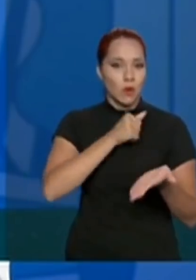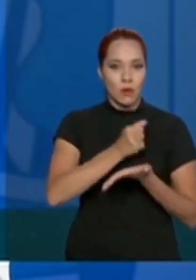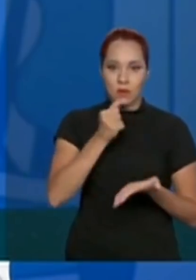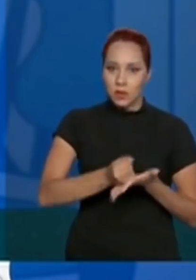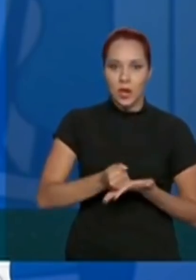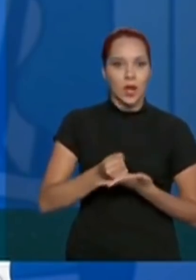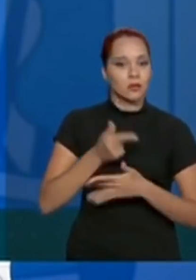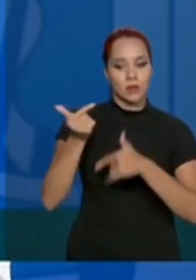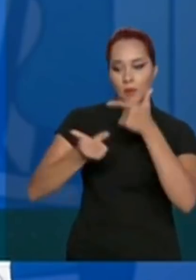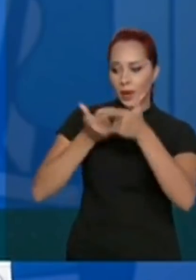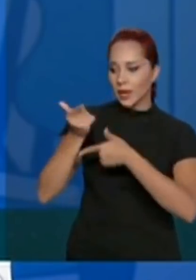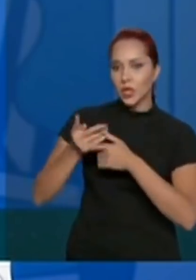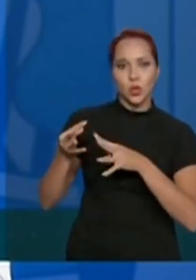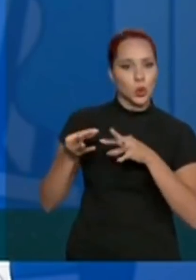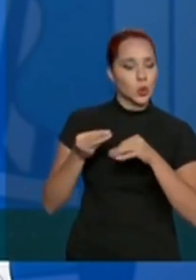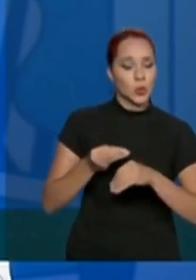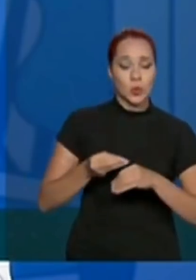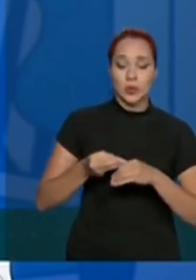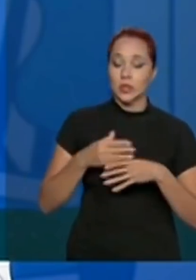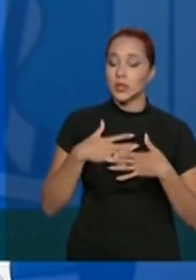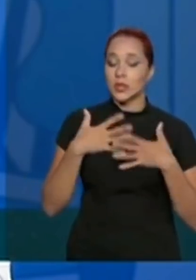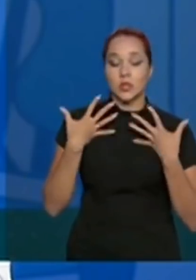trabalhando todo mundo no limite.